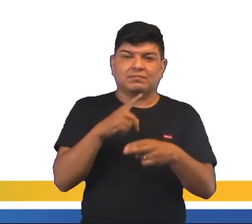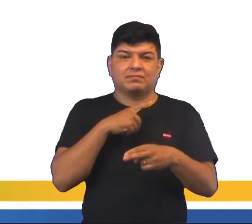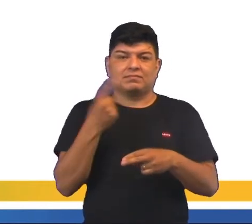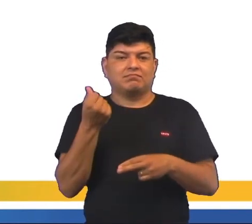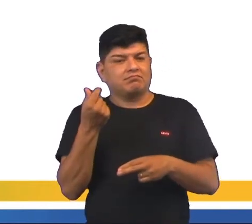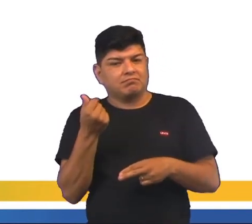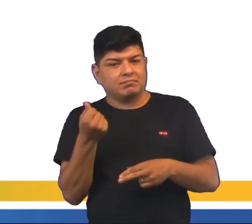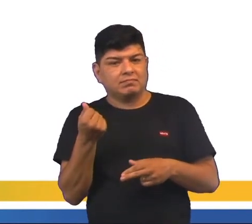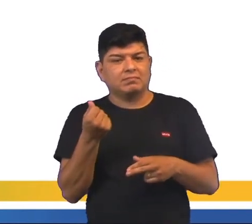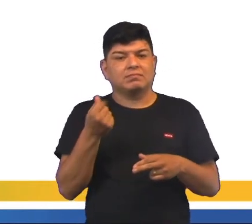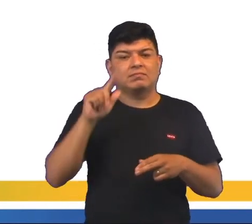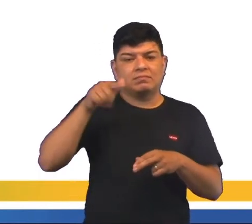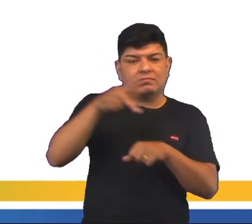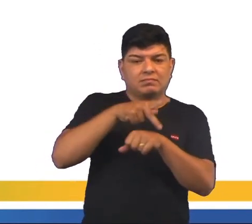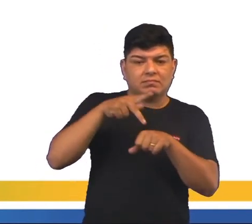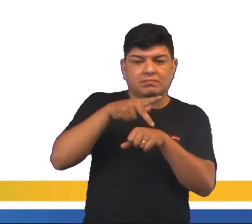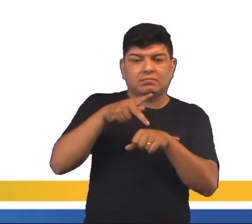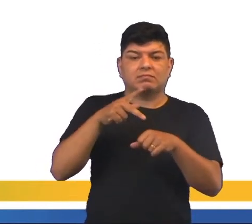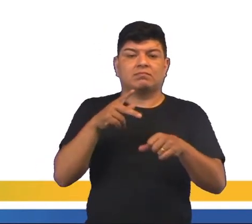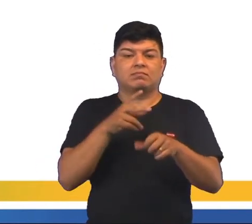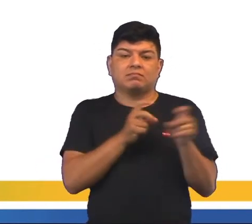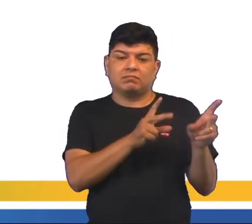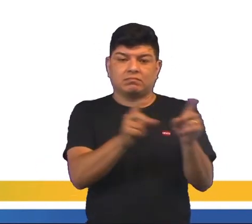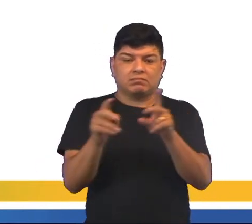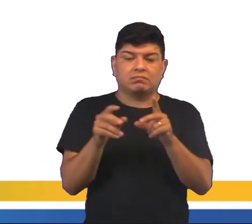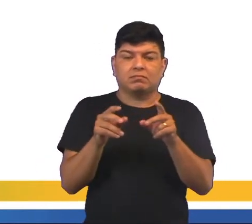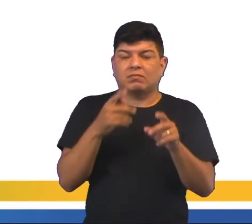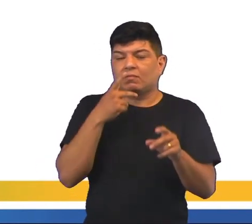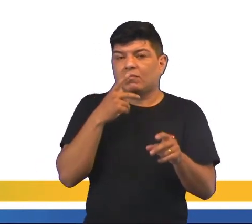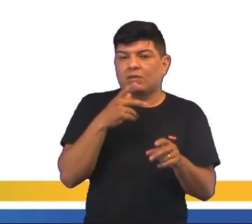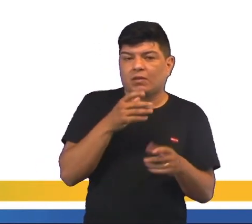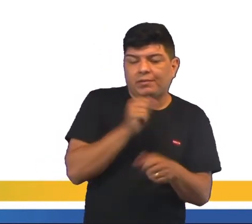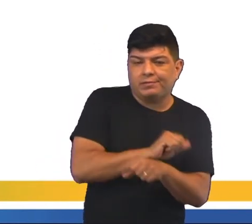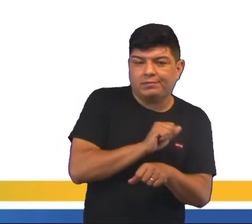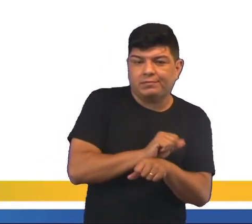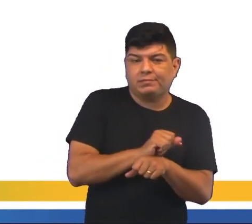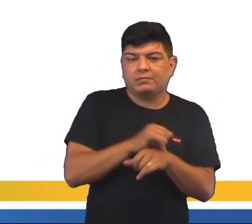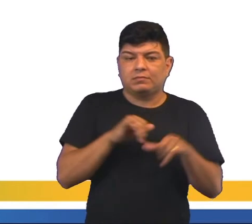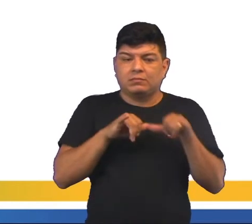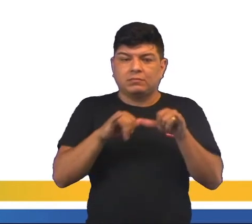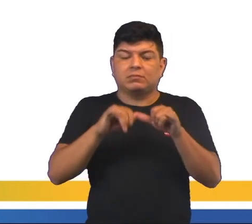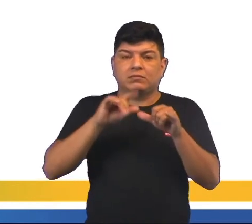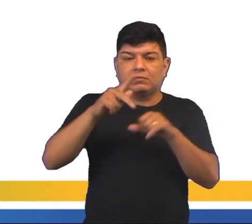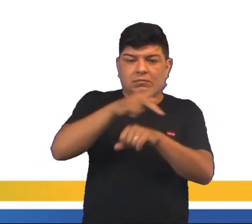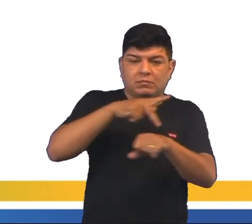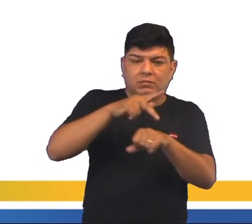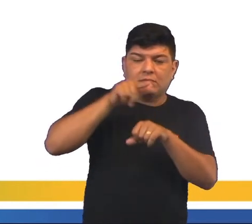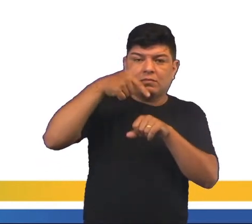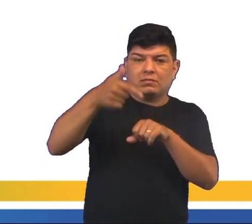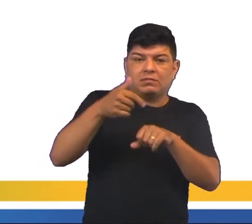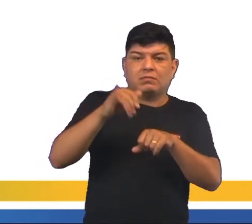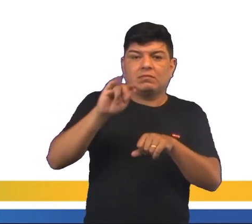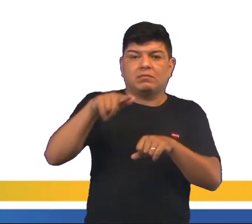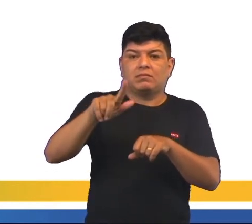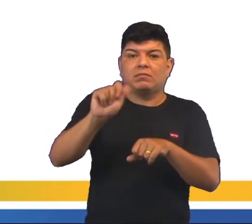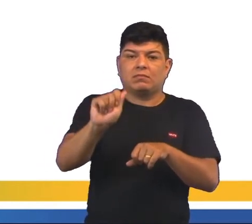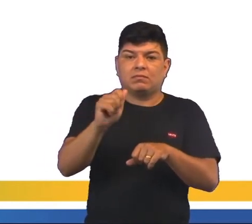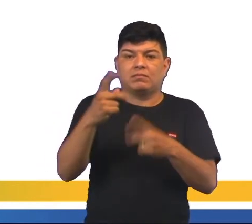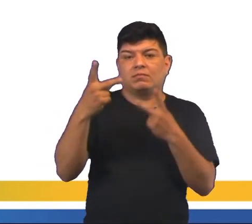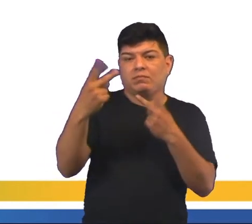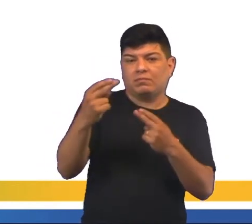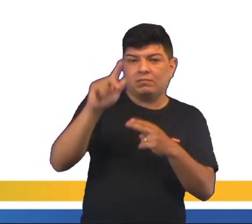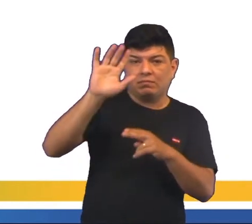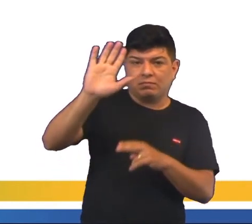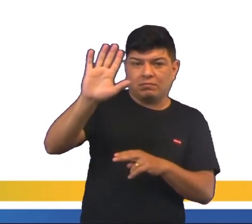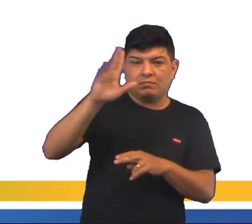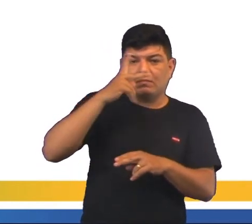preço no mercado internacional. Que nem eu costumo dizer, você não vai estar esperando que no mercado internacional tenha a INGAR, como lá na Bolsa